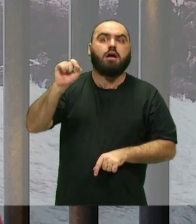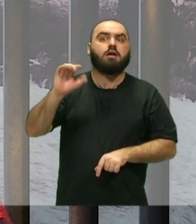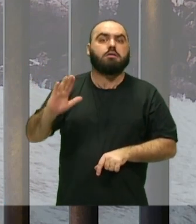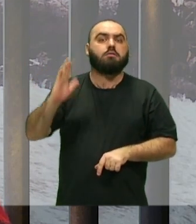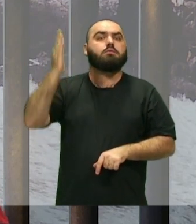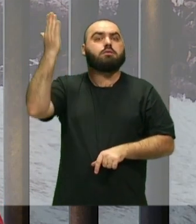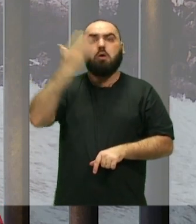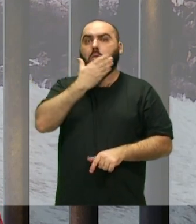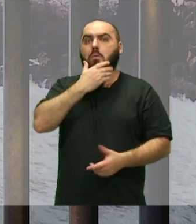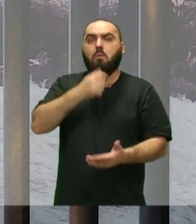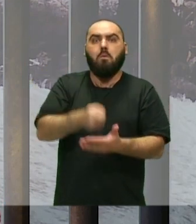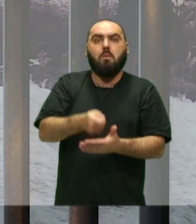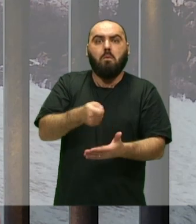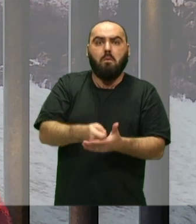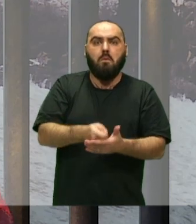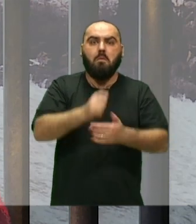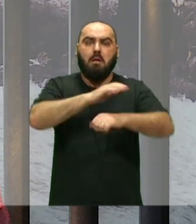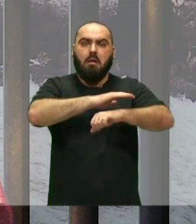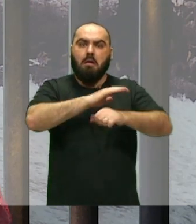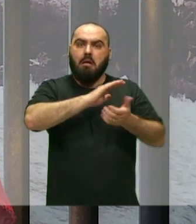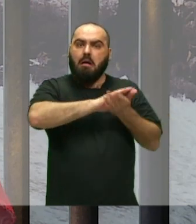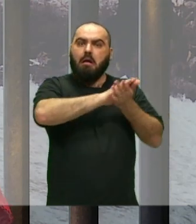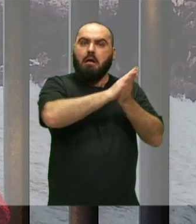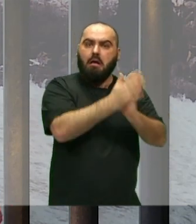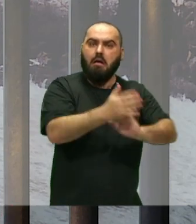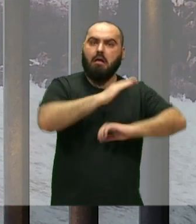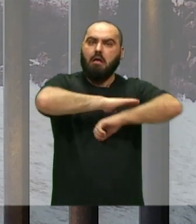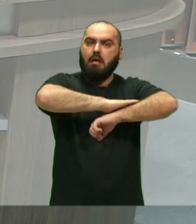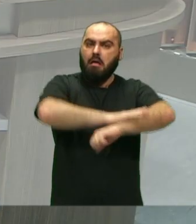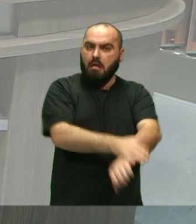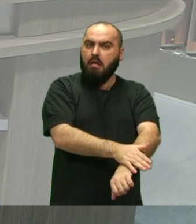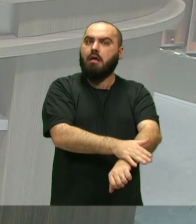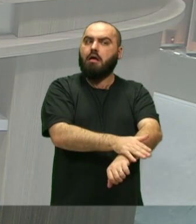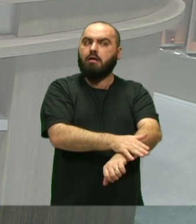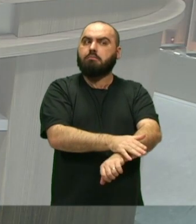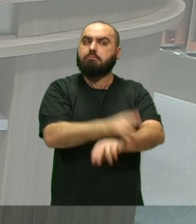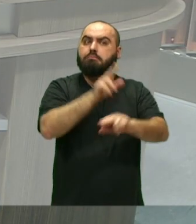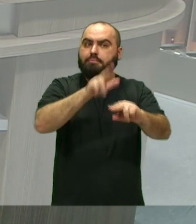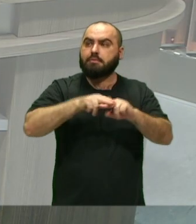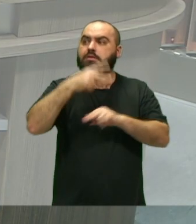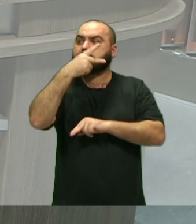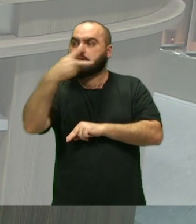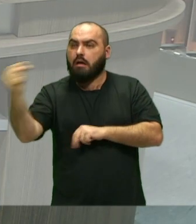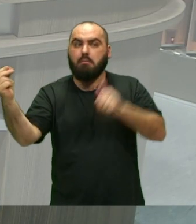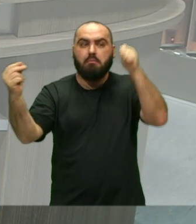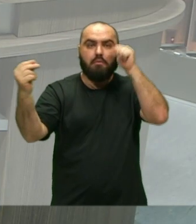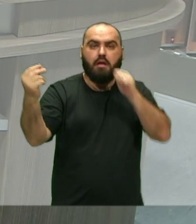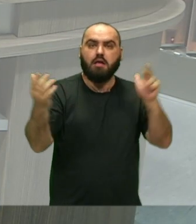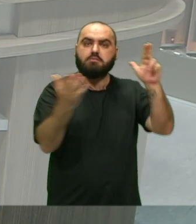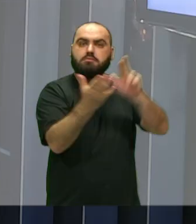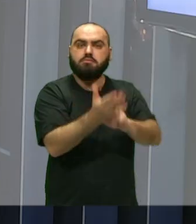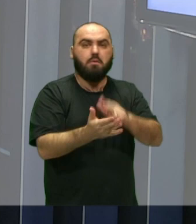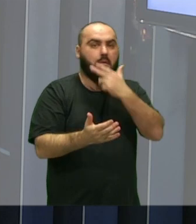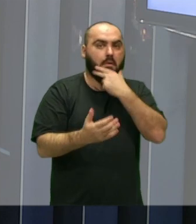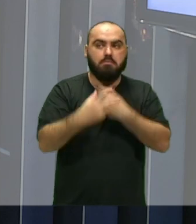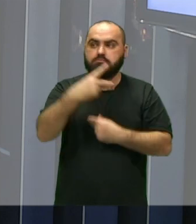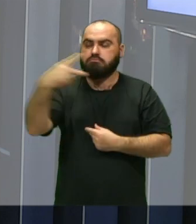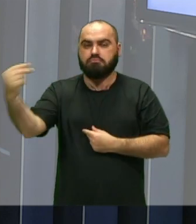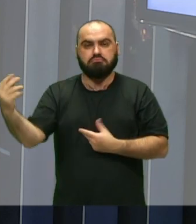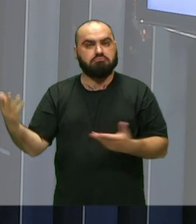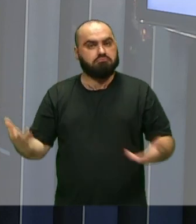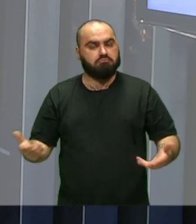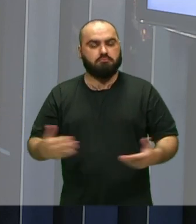machismo De racismo E eu entendi Que o motivo De eles terem saído Eram esses E a partir Dessa entrada